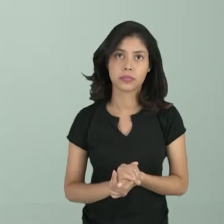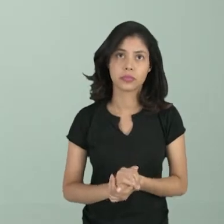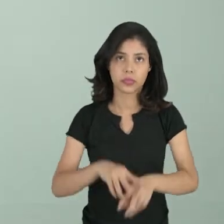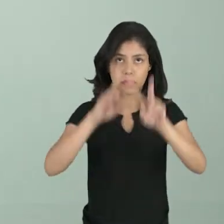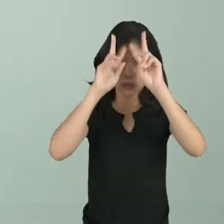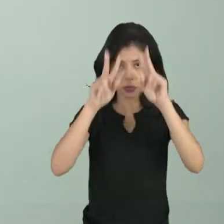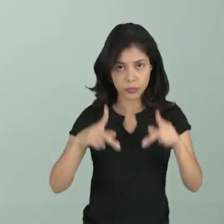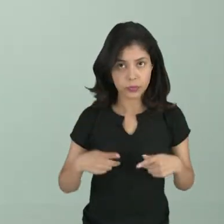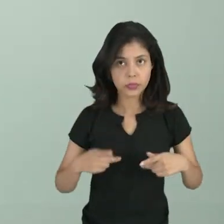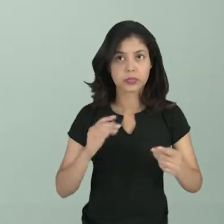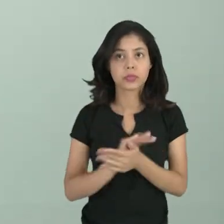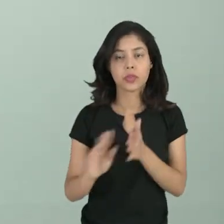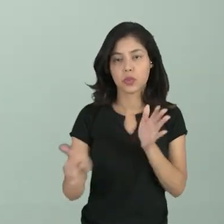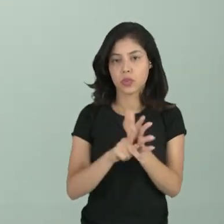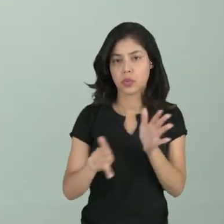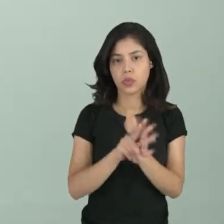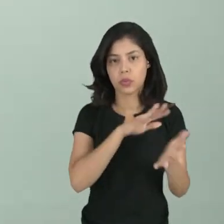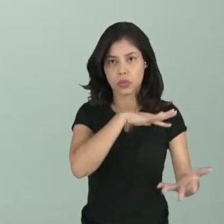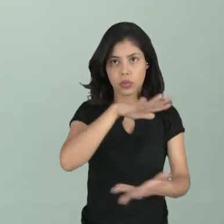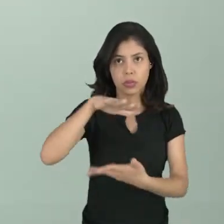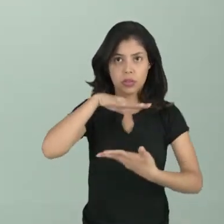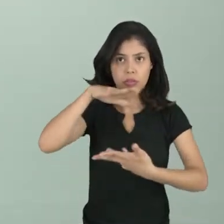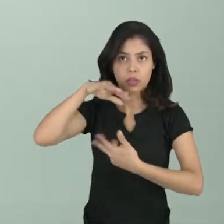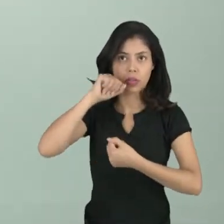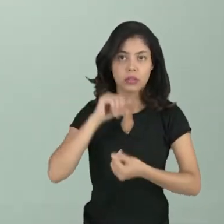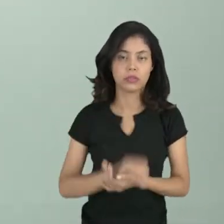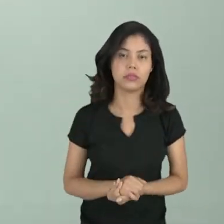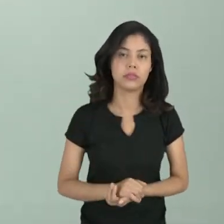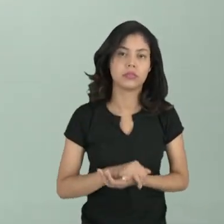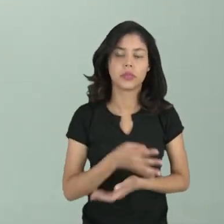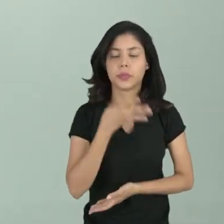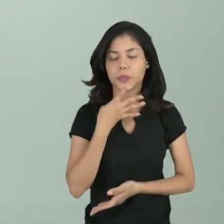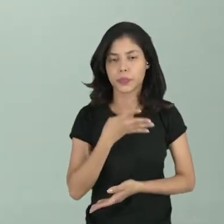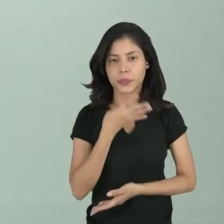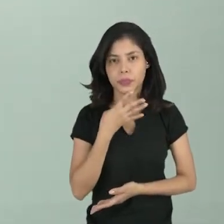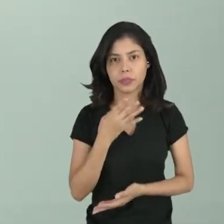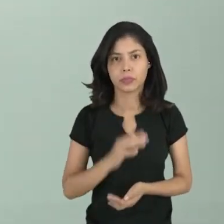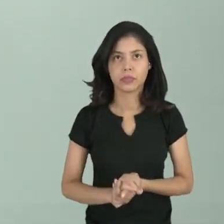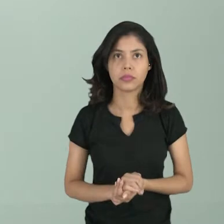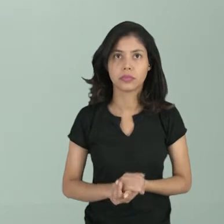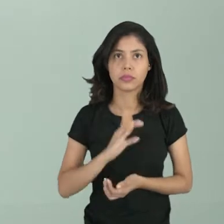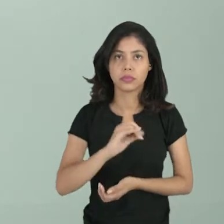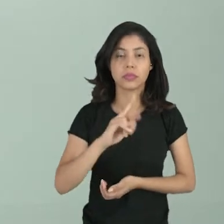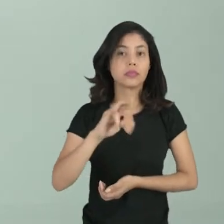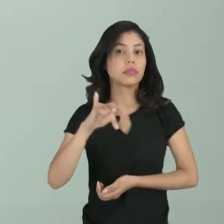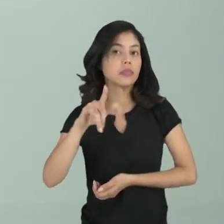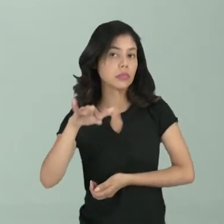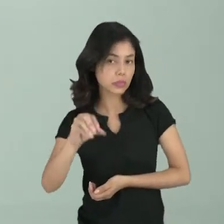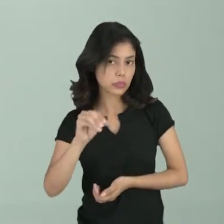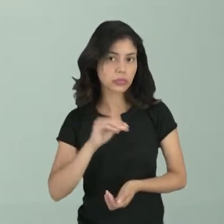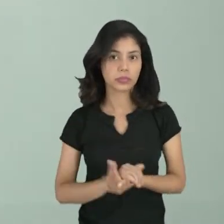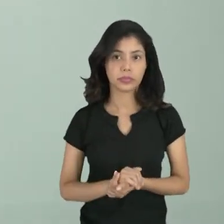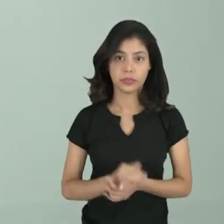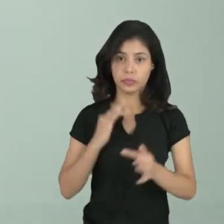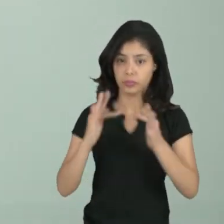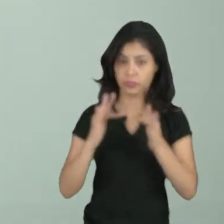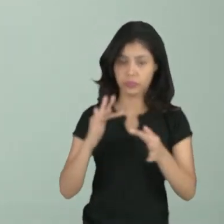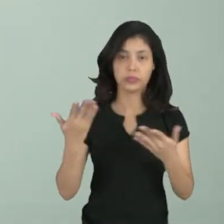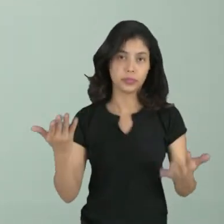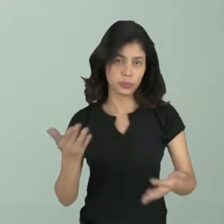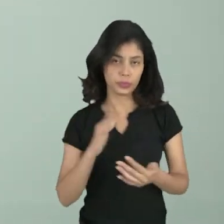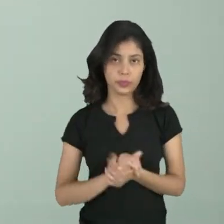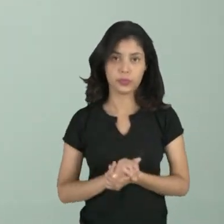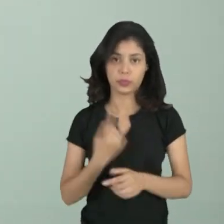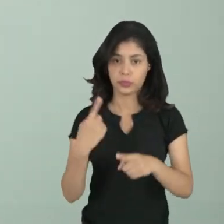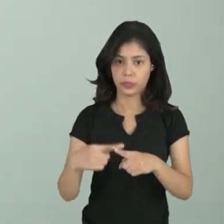do homem, a origem do próprio universo. Então, por isso que eles são cosmológicos ou fisicalistas,